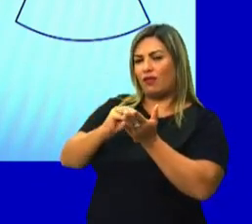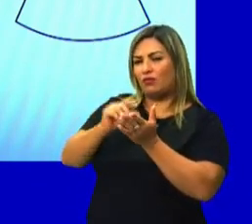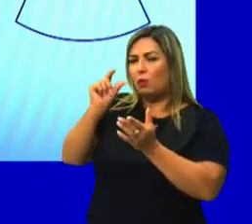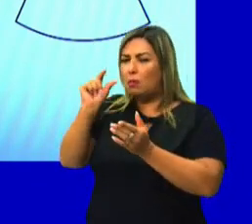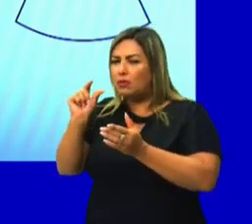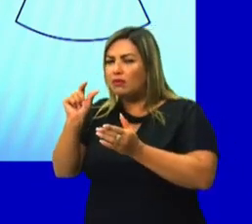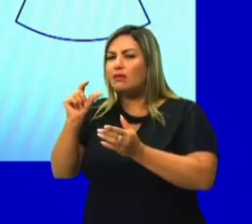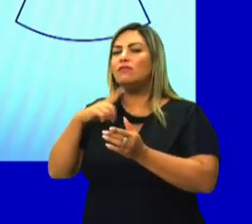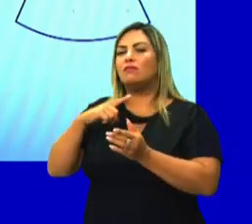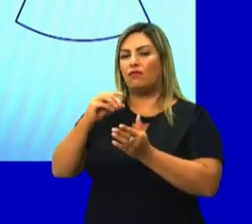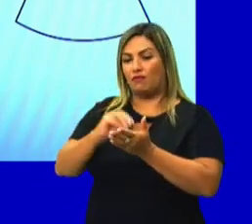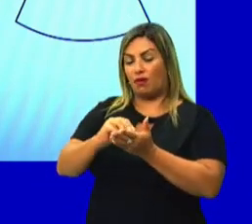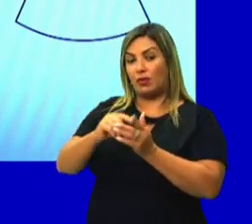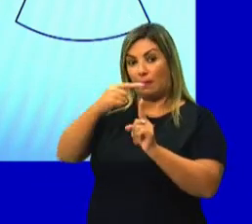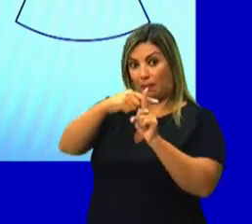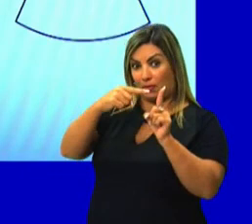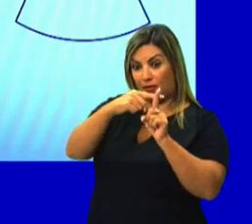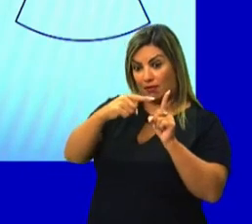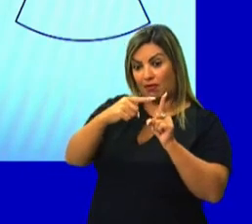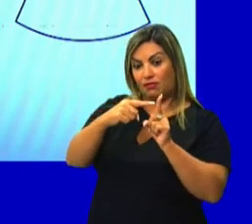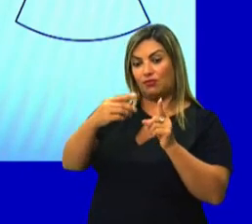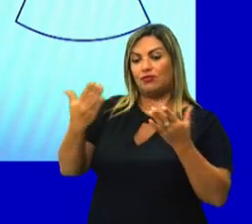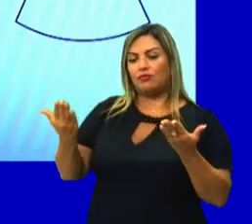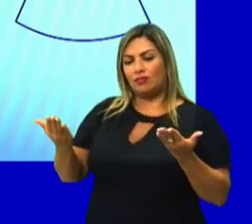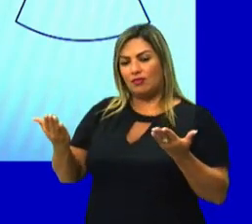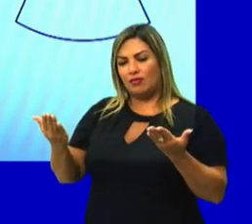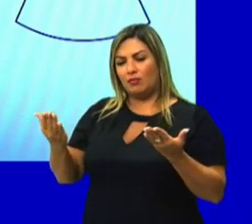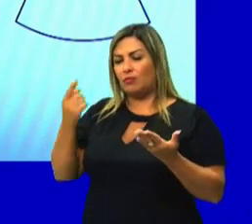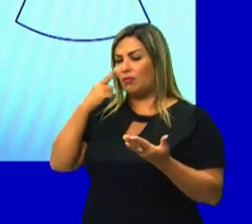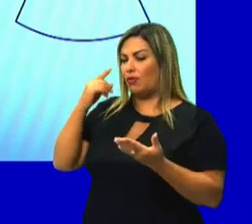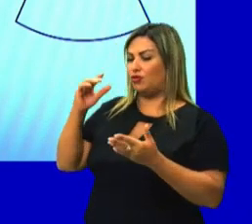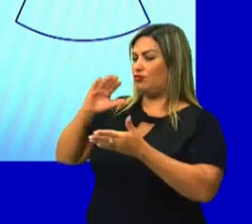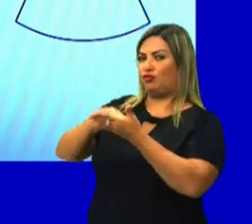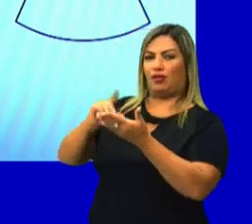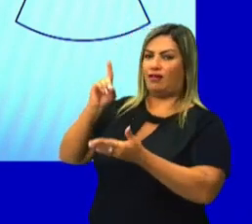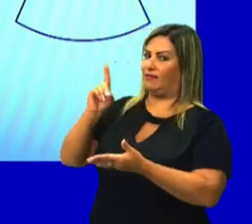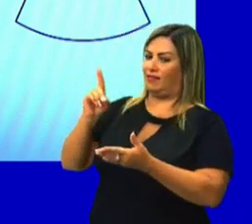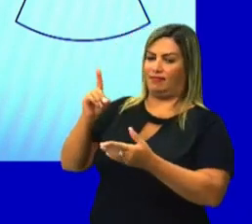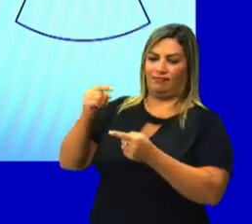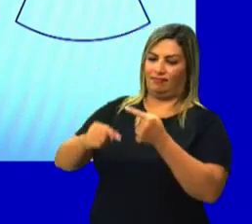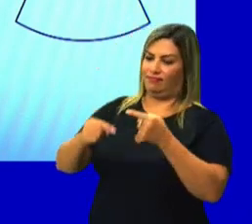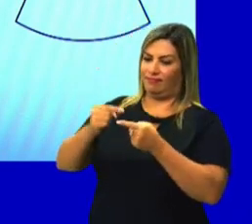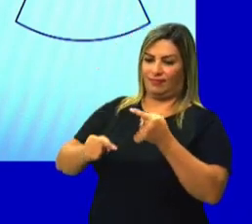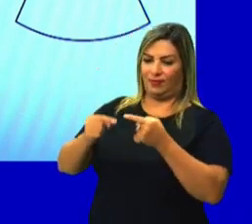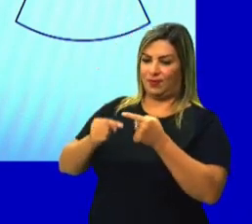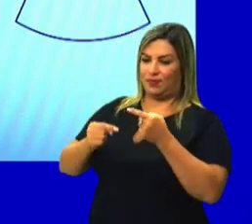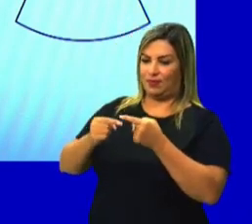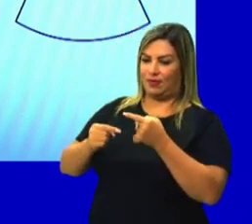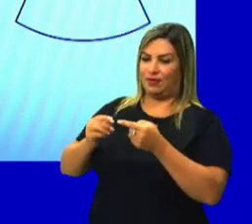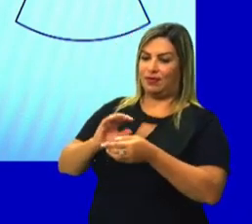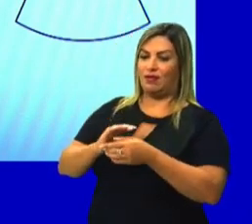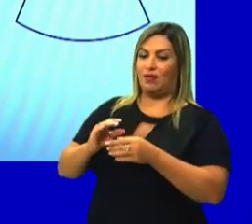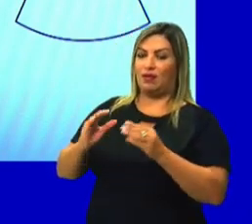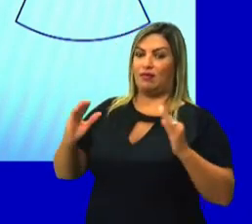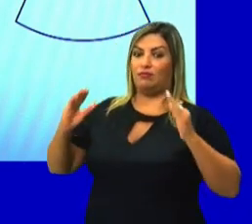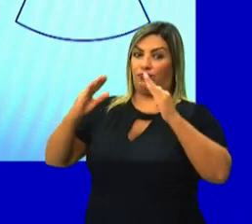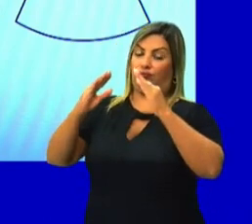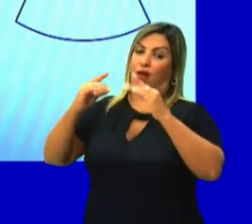né? Então, vai faltar um pedacinho ali para ser concluído. Então, a gente pode descartar o D aqui, que ele foi do topo até a